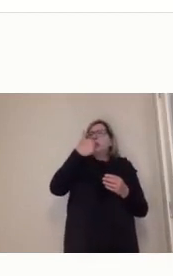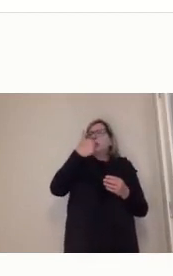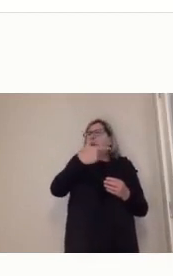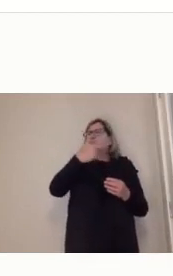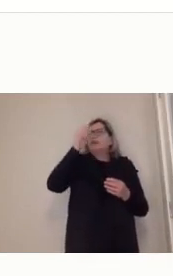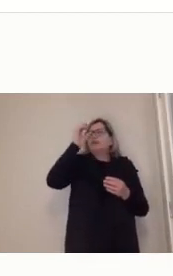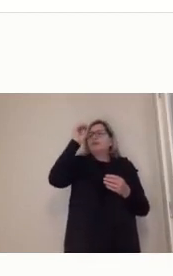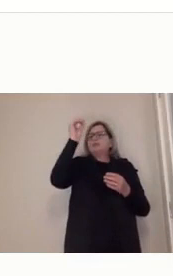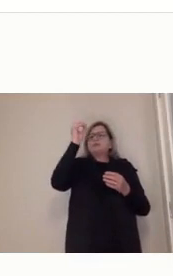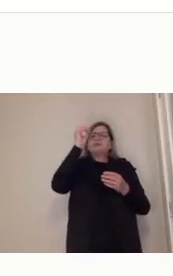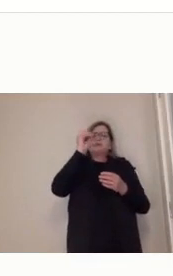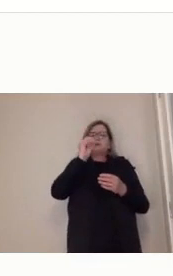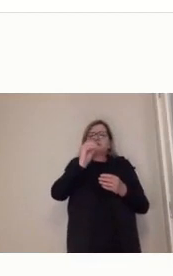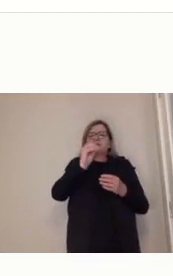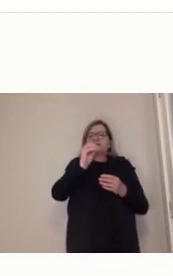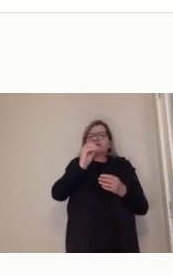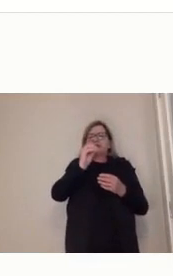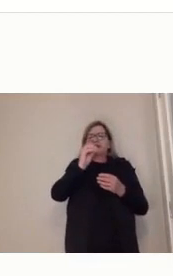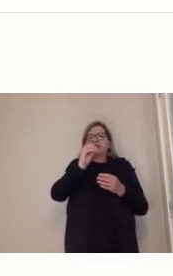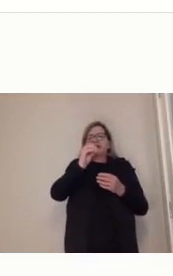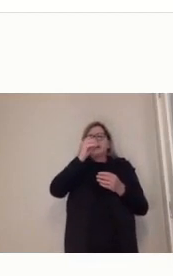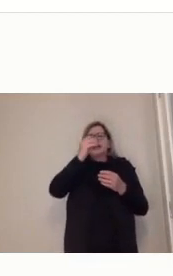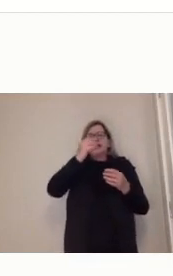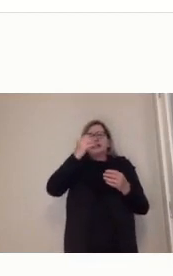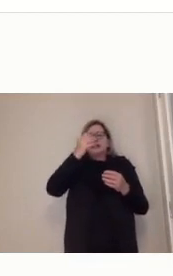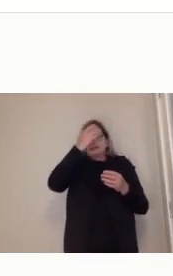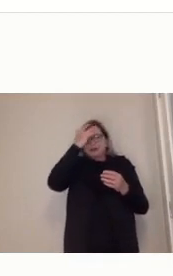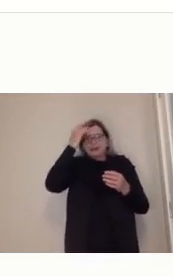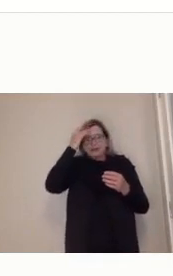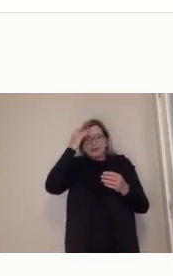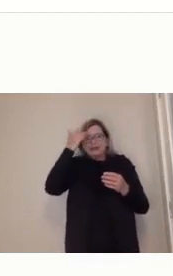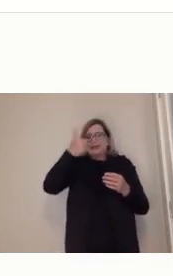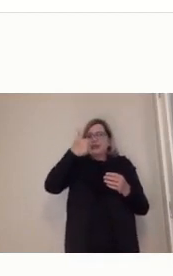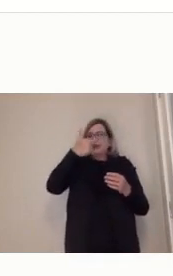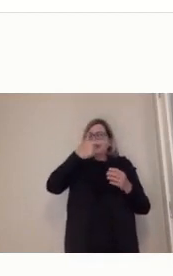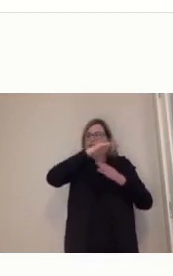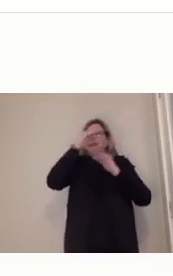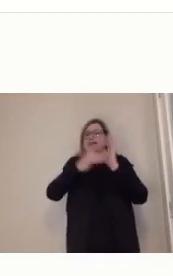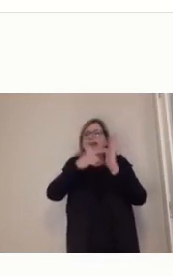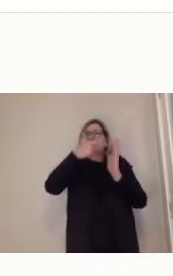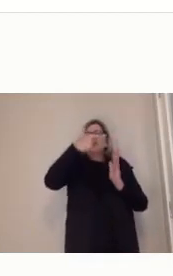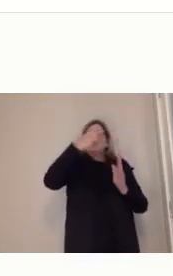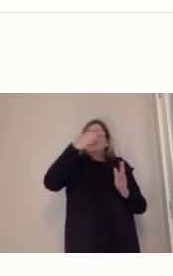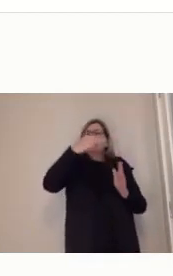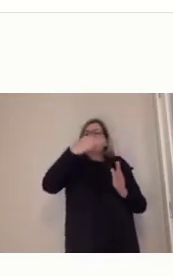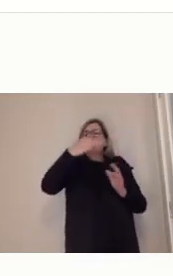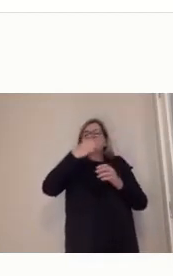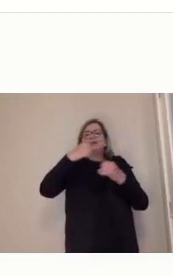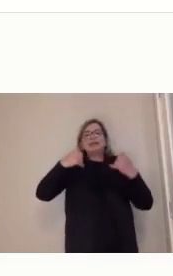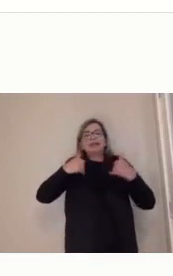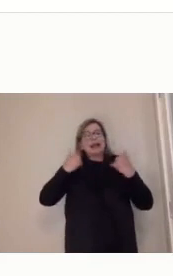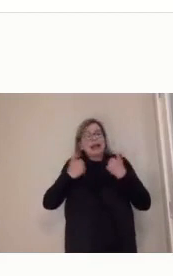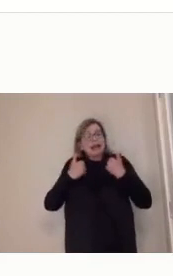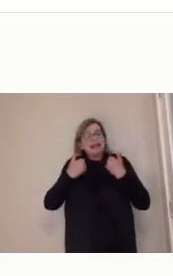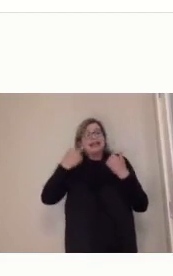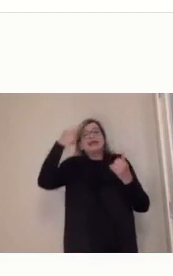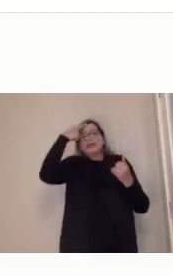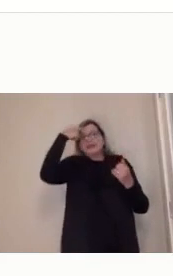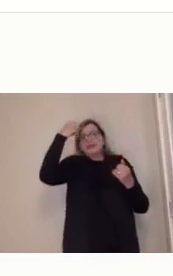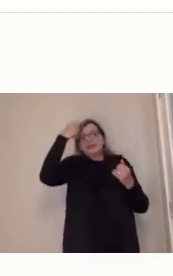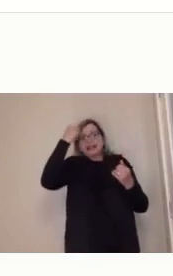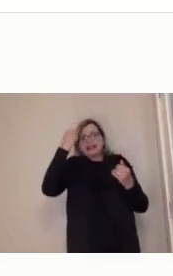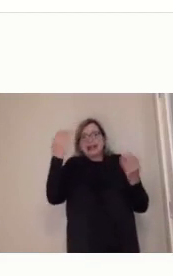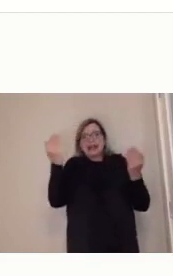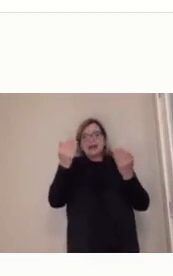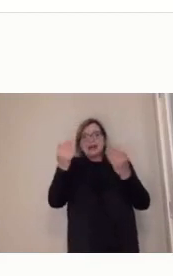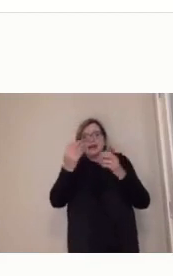né? Com a educação à distância, isso sem contar as pessoas a mais de 23 anos. Com a educação